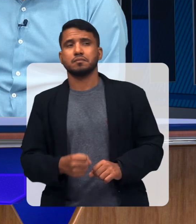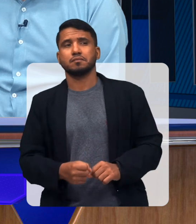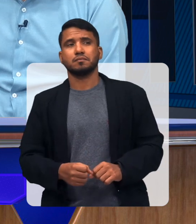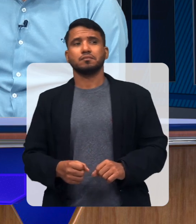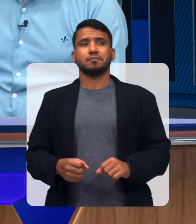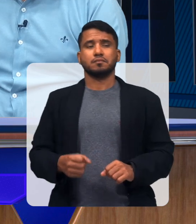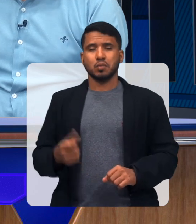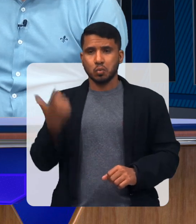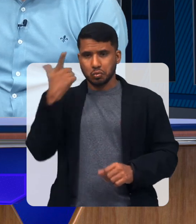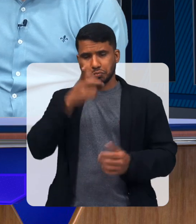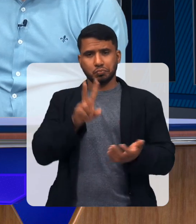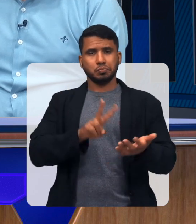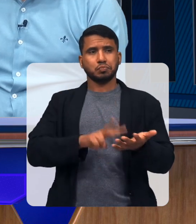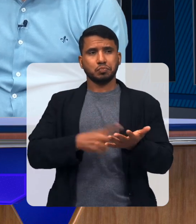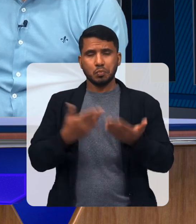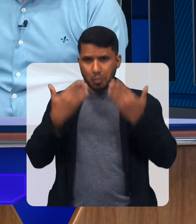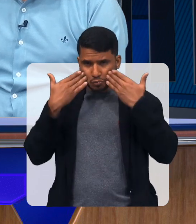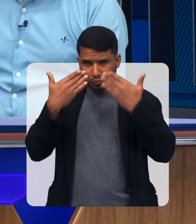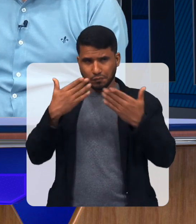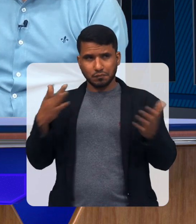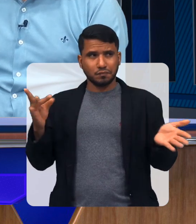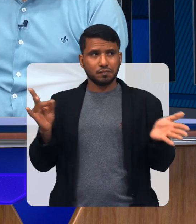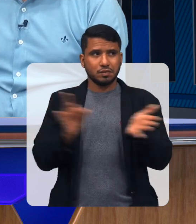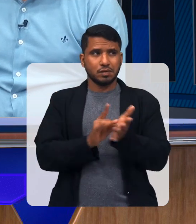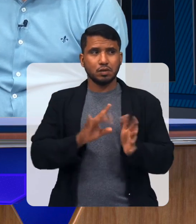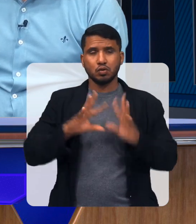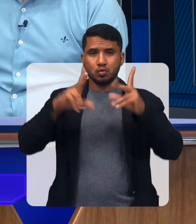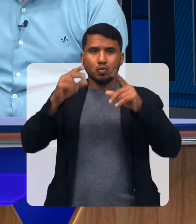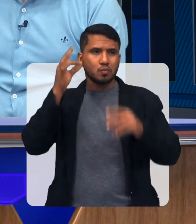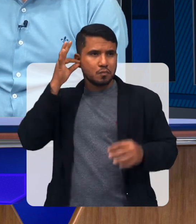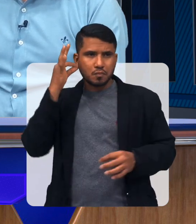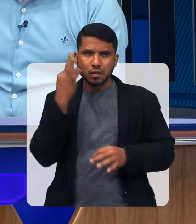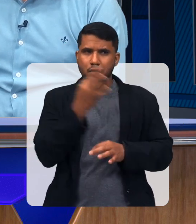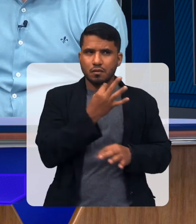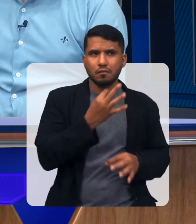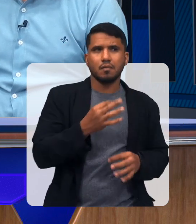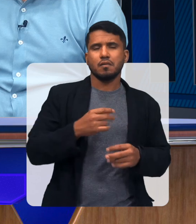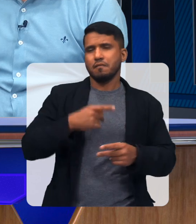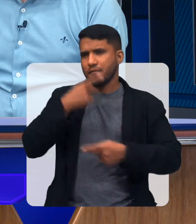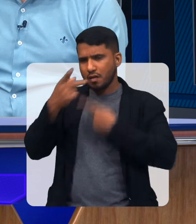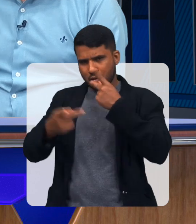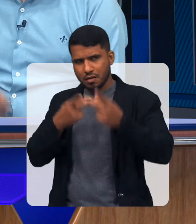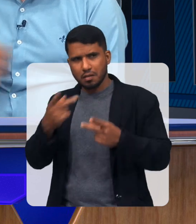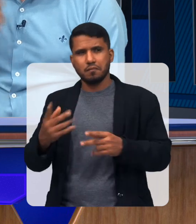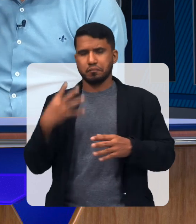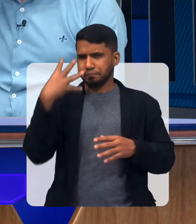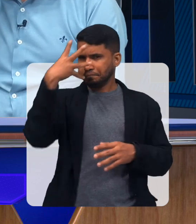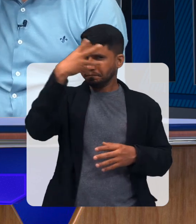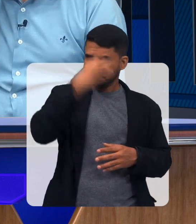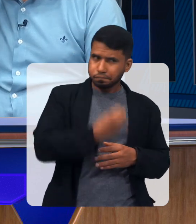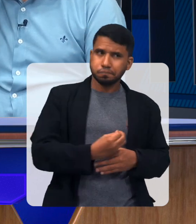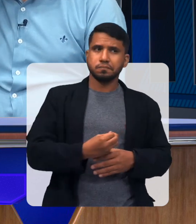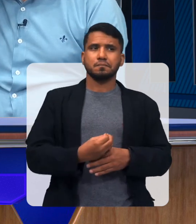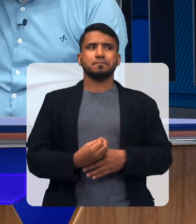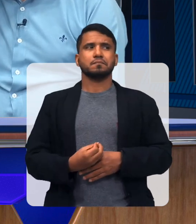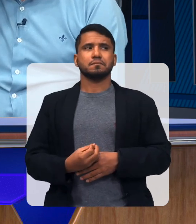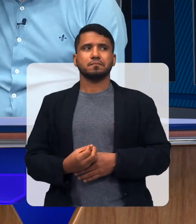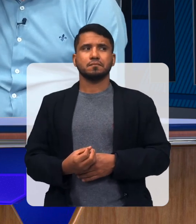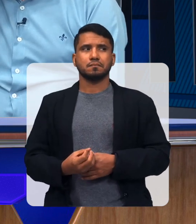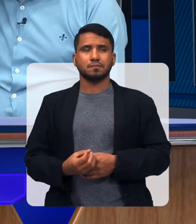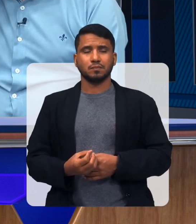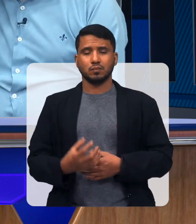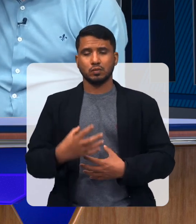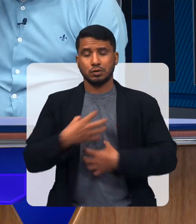interpretação Isso mesmo Interpretação Eles todos Estavam De microfone Mas foi Belíssima A apresentação Deles